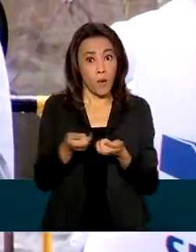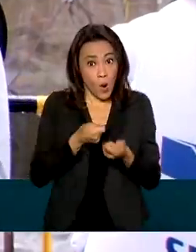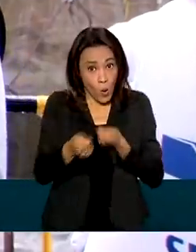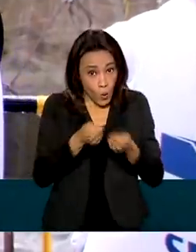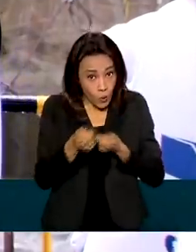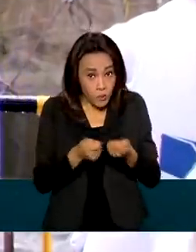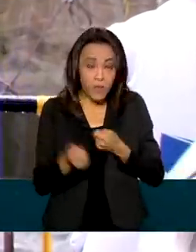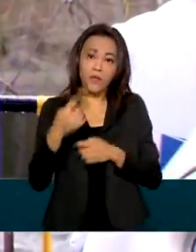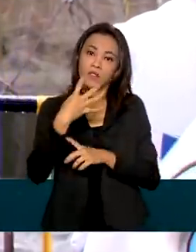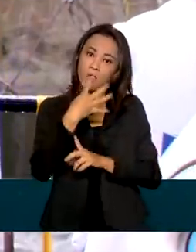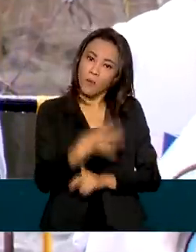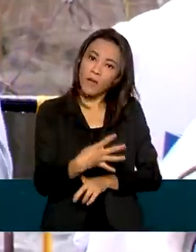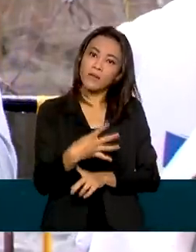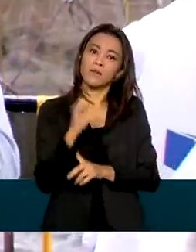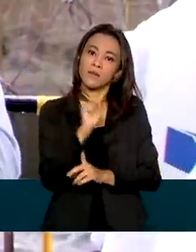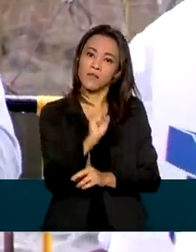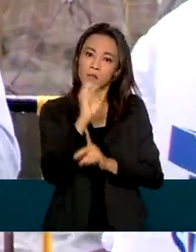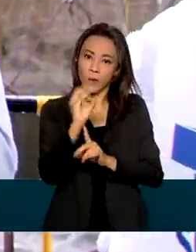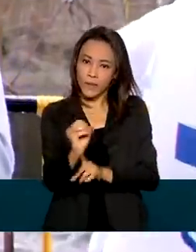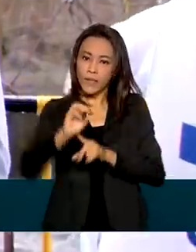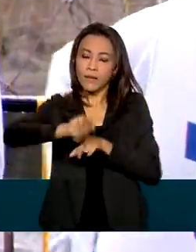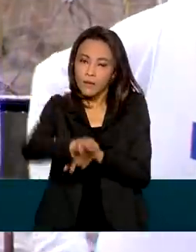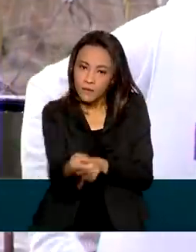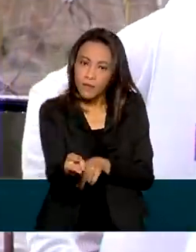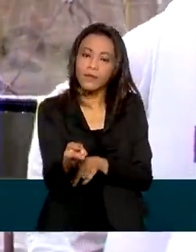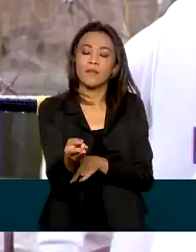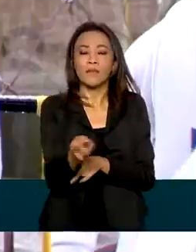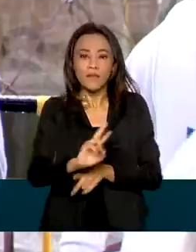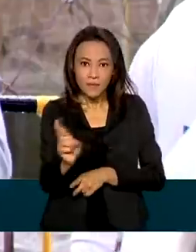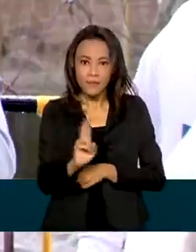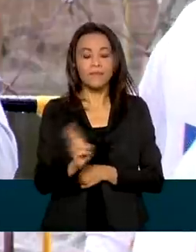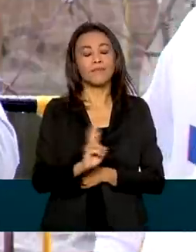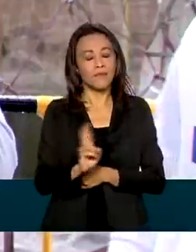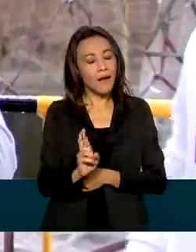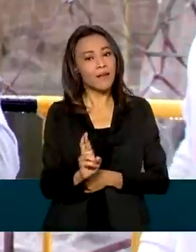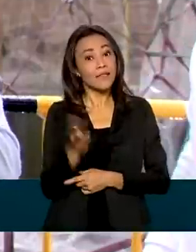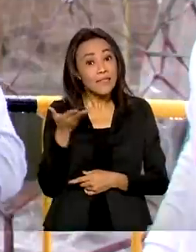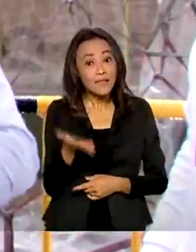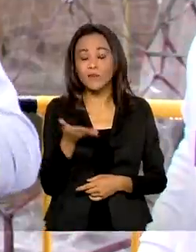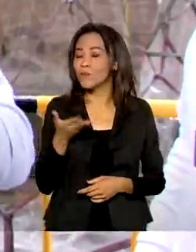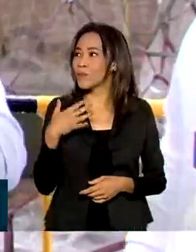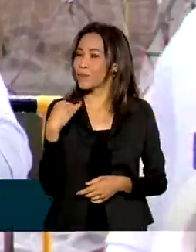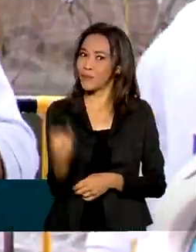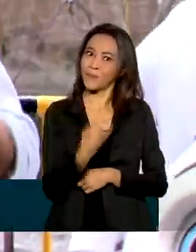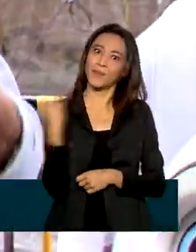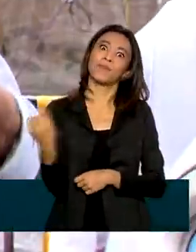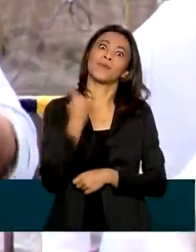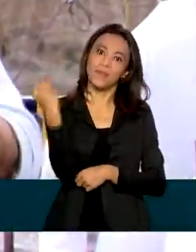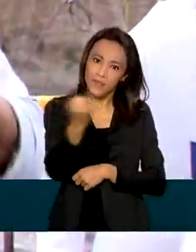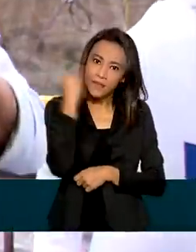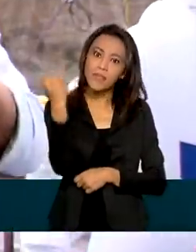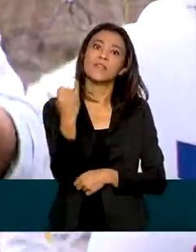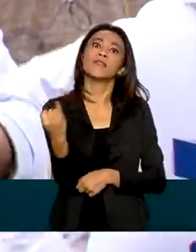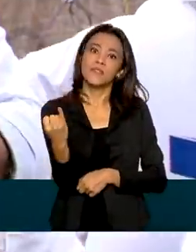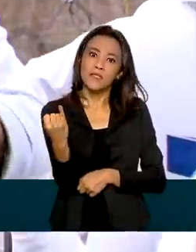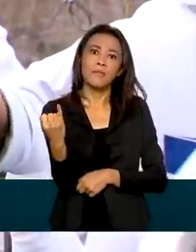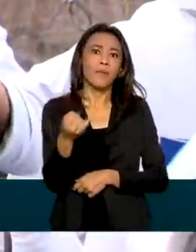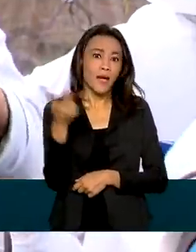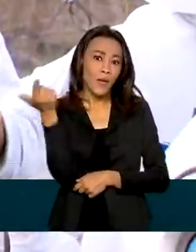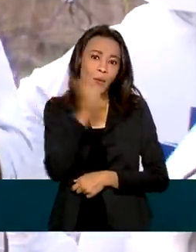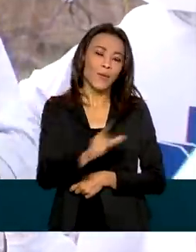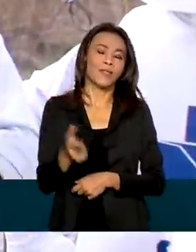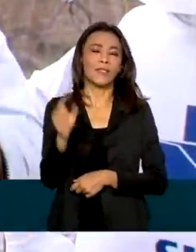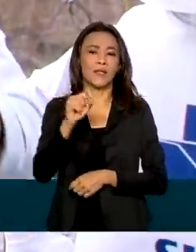de 480 milhões de reais, que é muito importante para ampliar o acesso